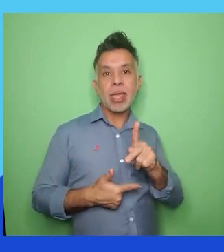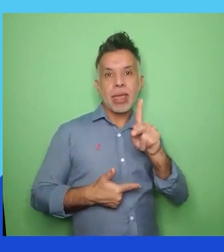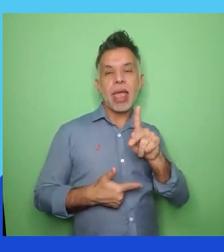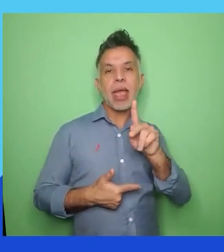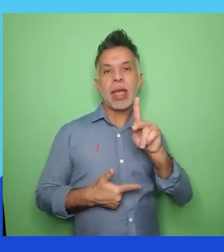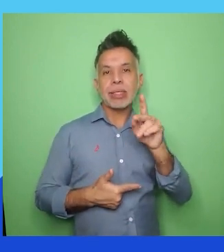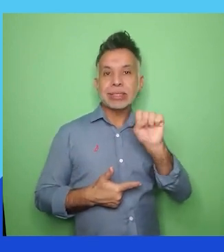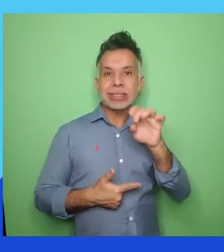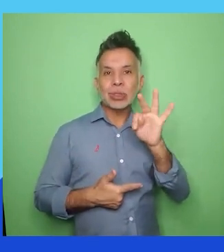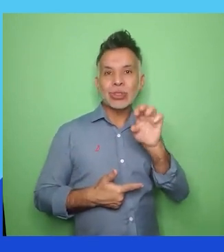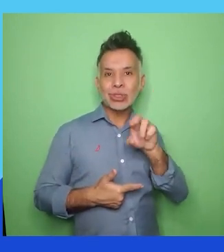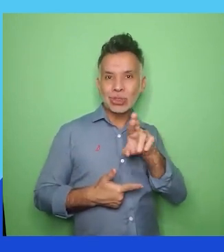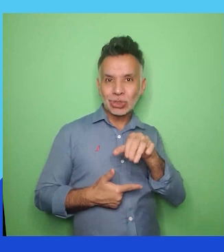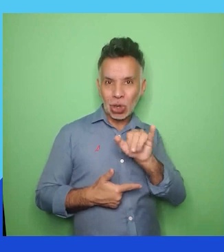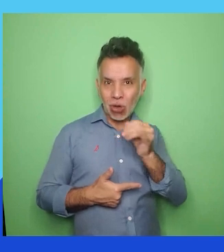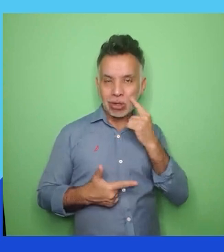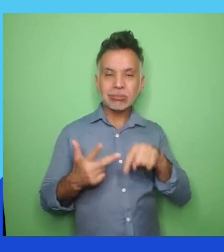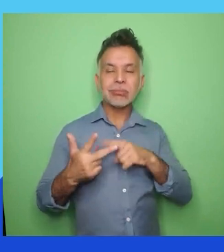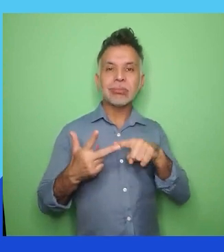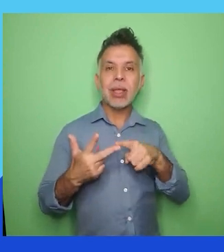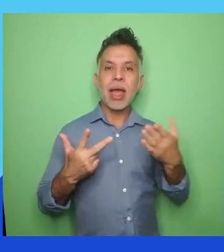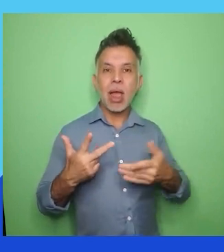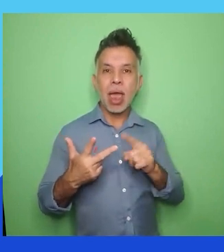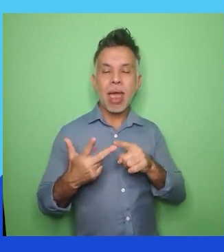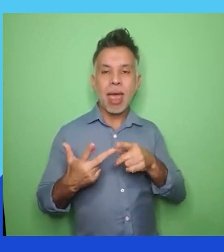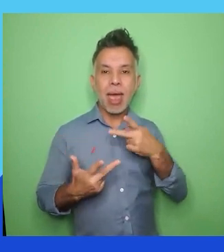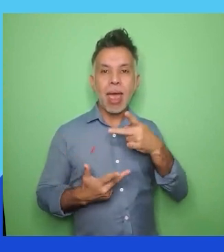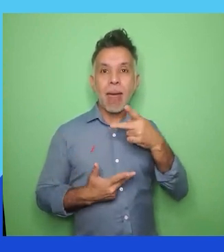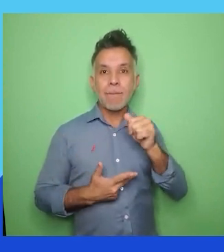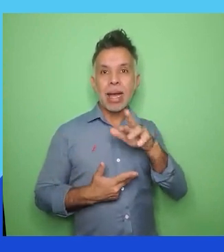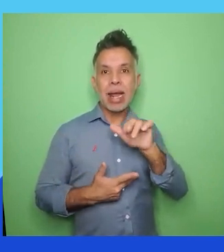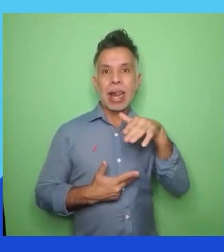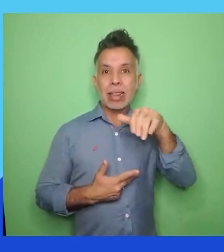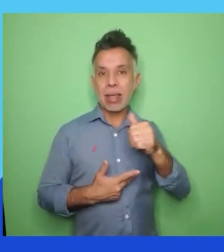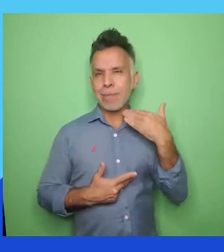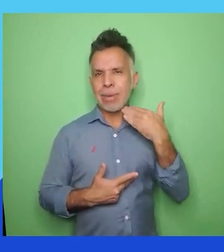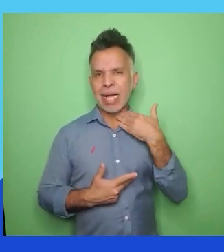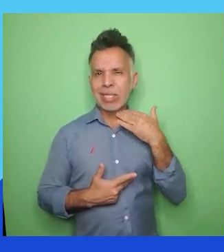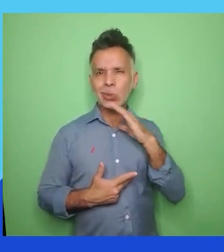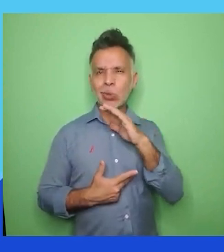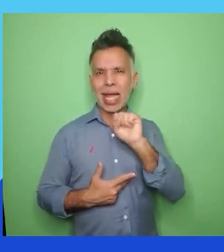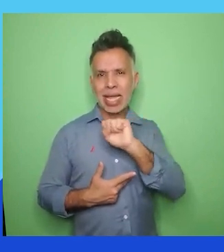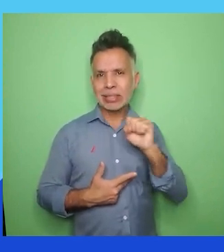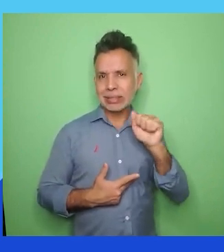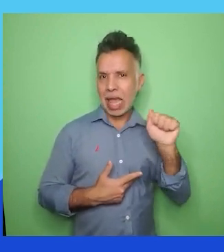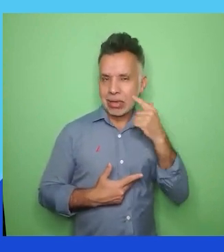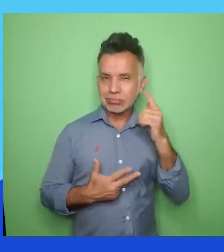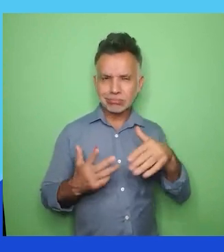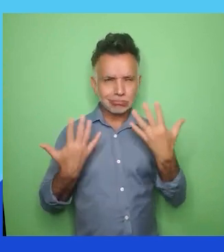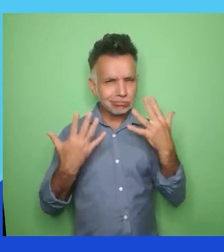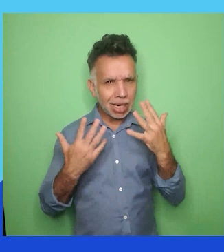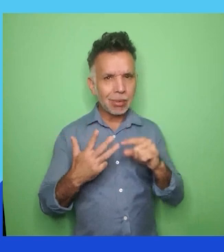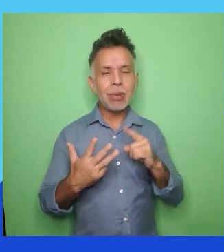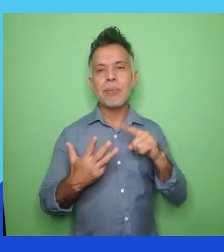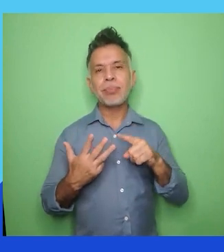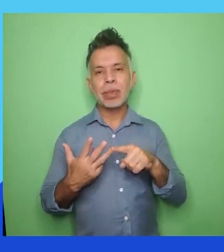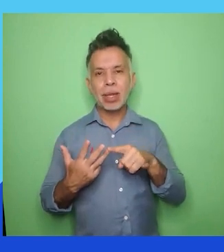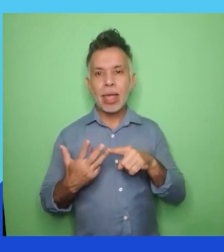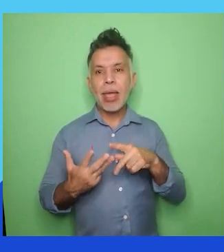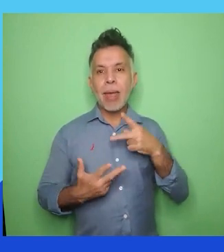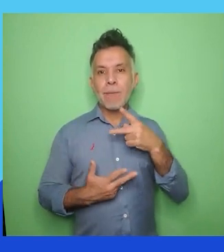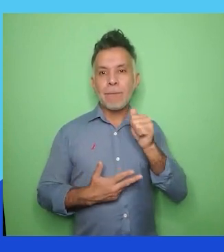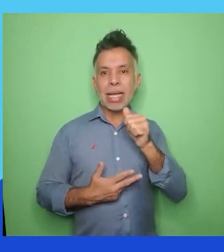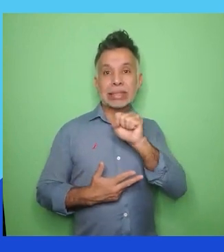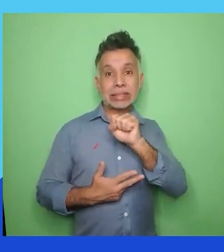Banco S.A. Parabéns! Paza! E também, Sicrede Válido,